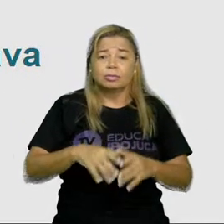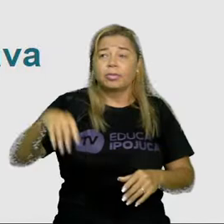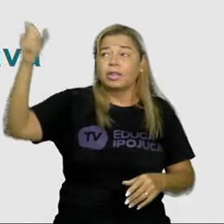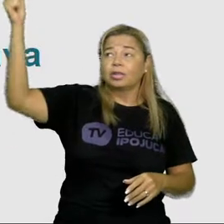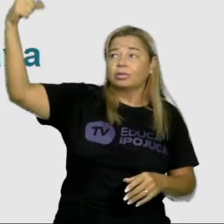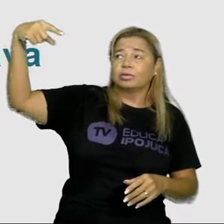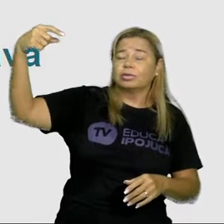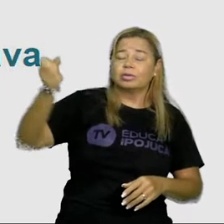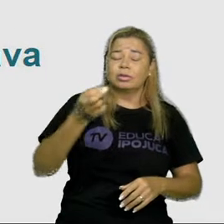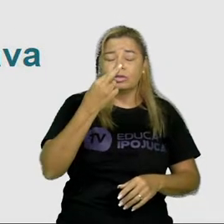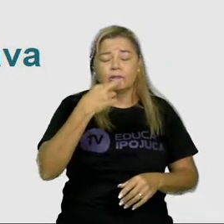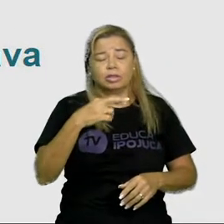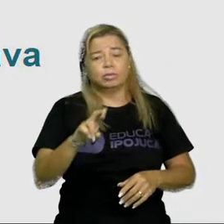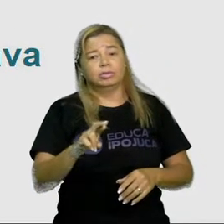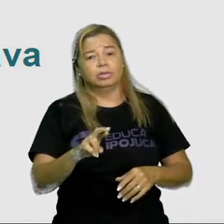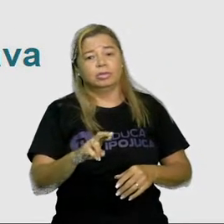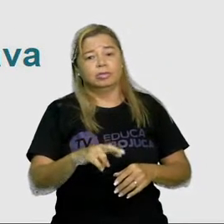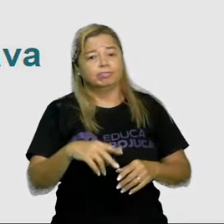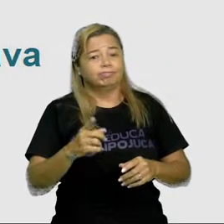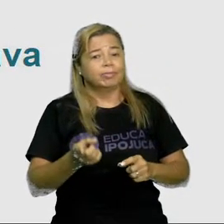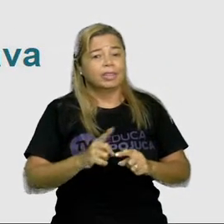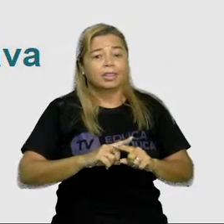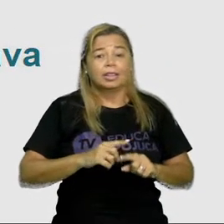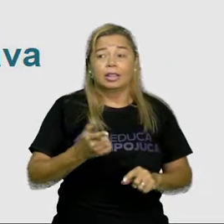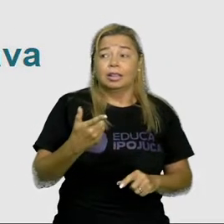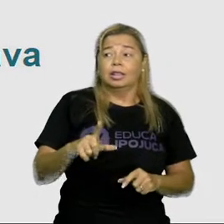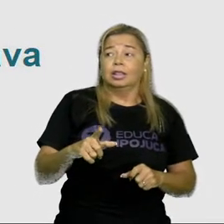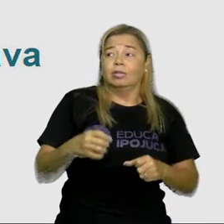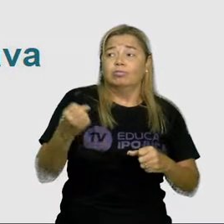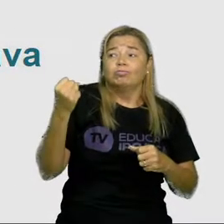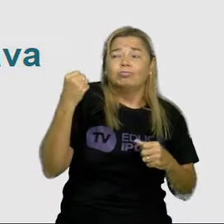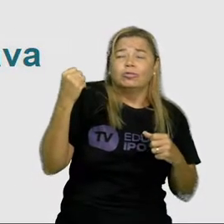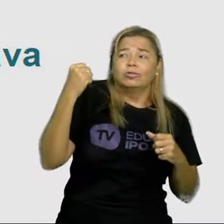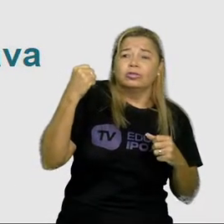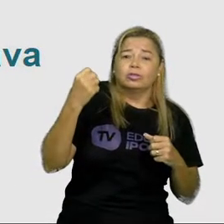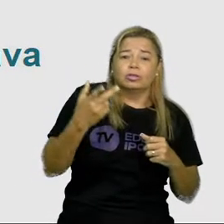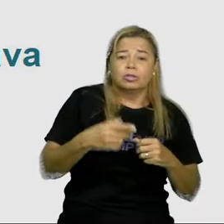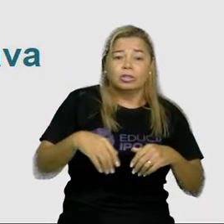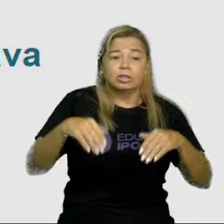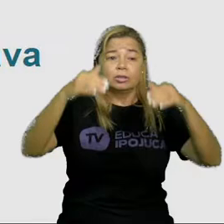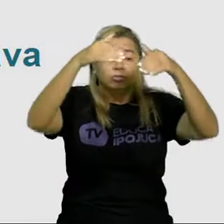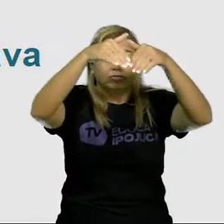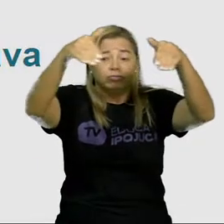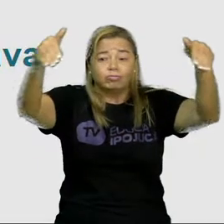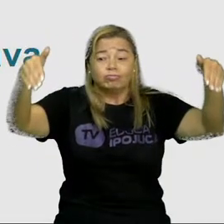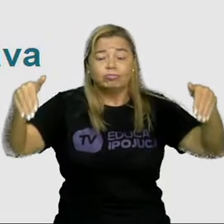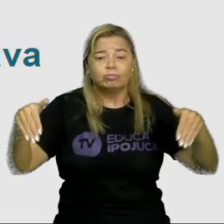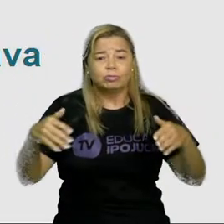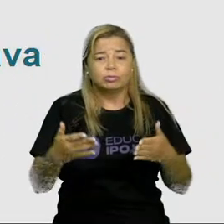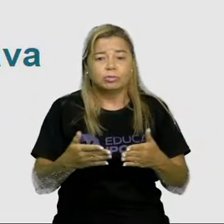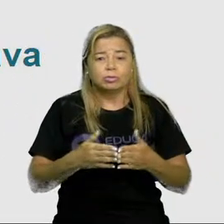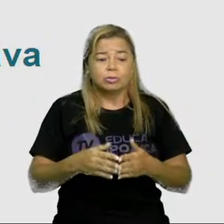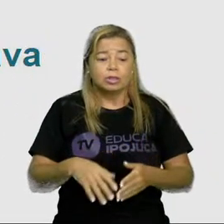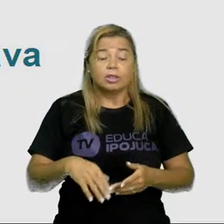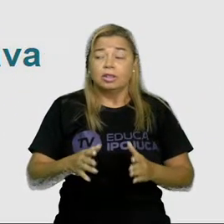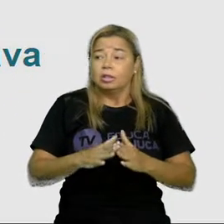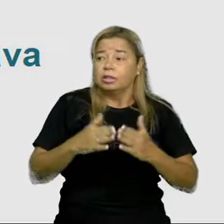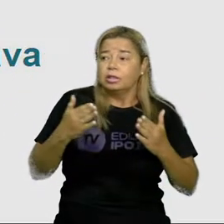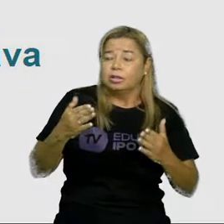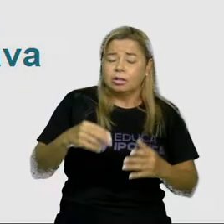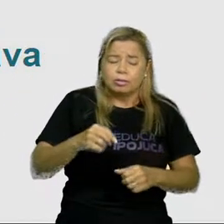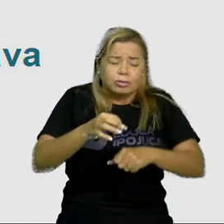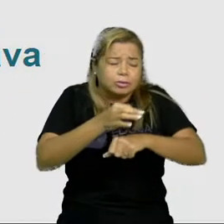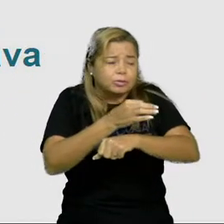mais forte do que eu, é o muro que me tapa olhando então para o muro, a